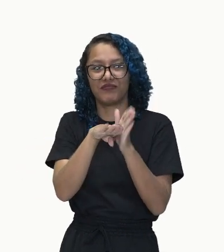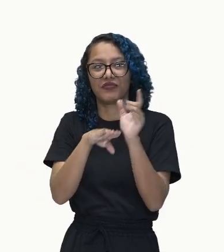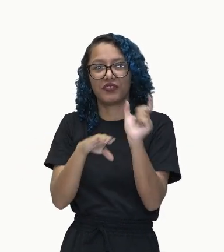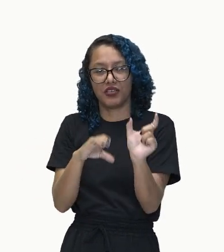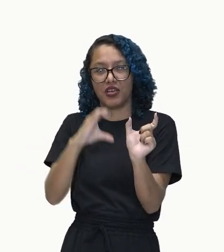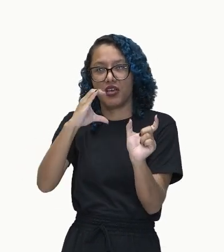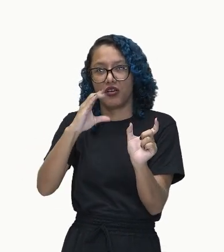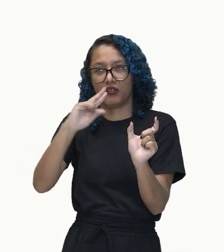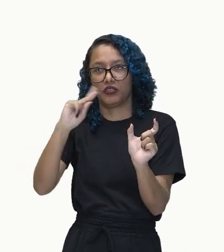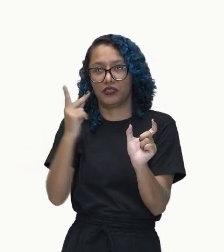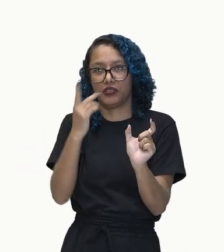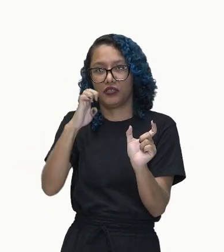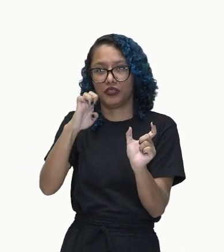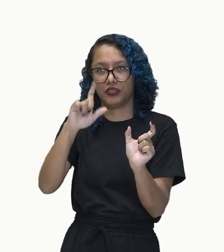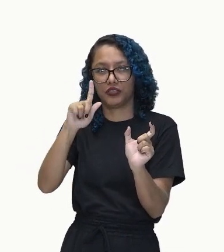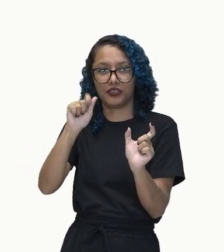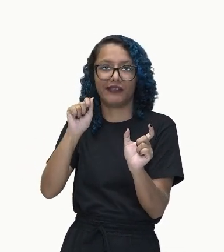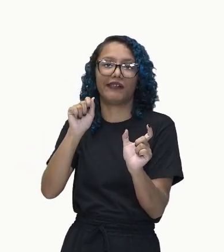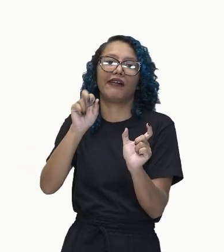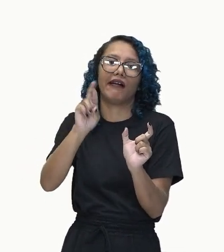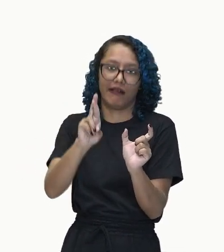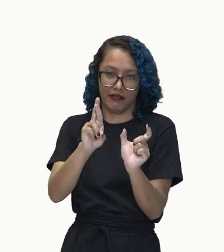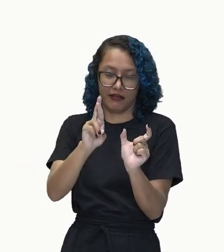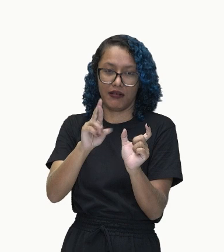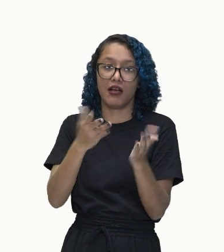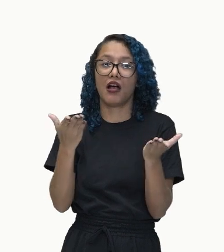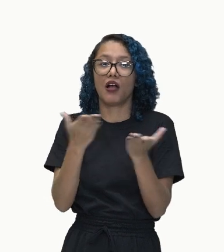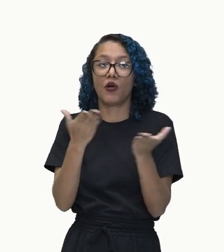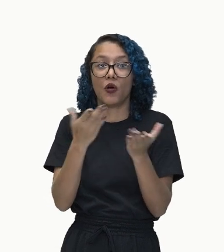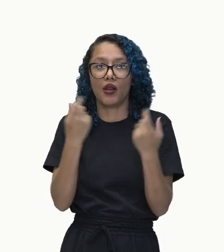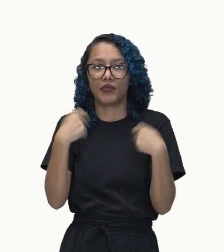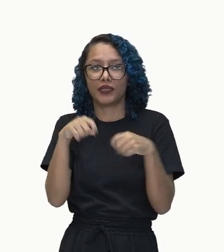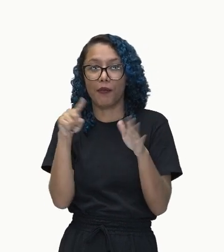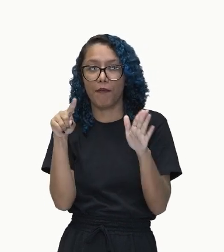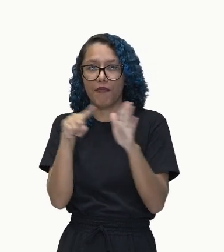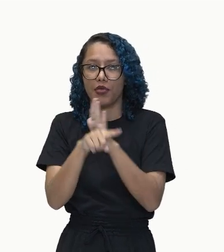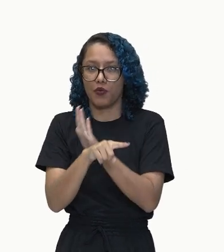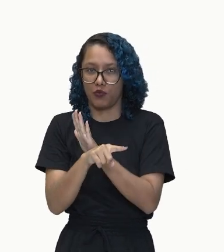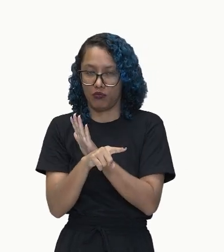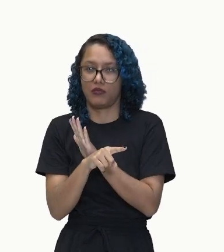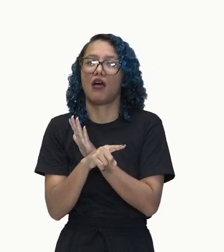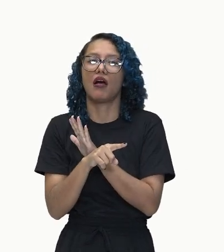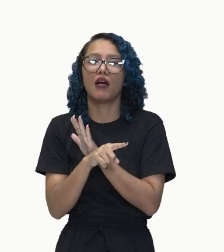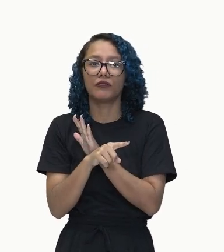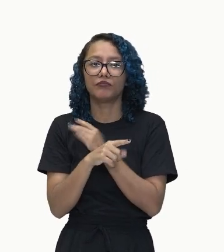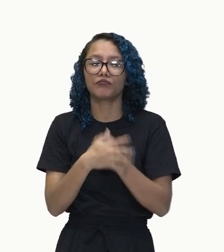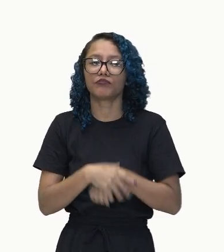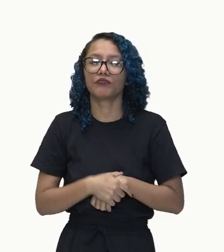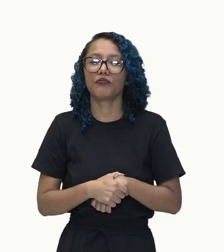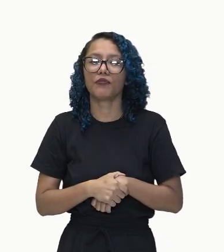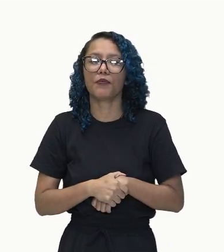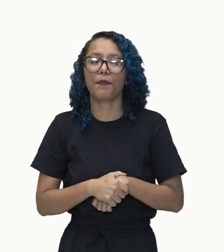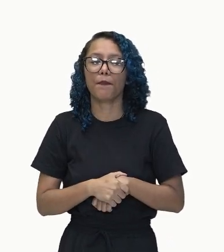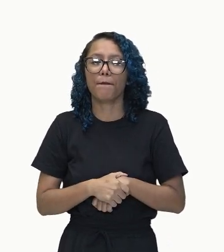achou o verbo. Agora, você vai fazer aquela perguntinha pro verbo, né? Quem? Quem? Quem chegou